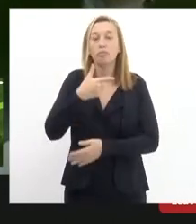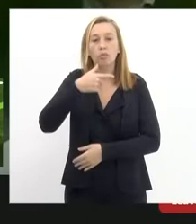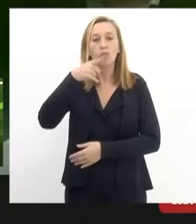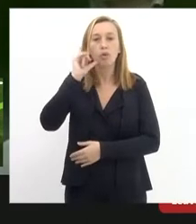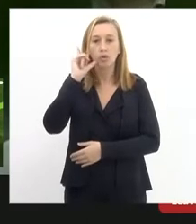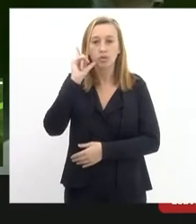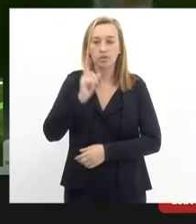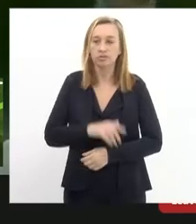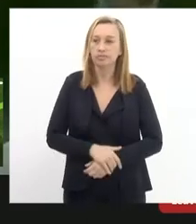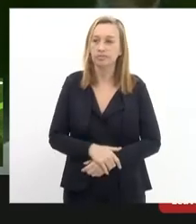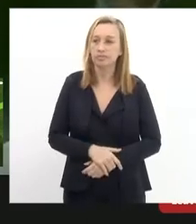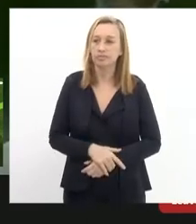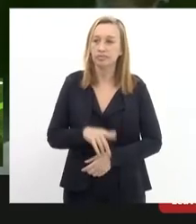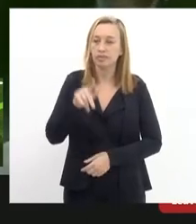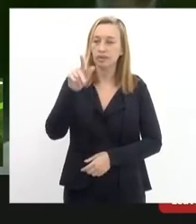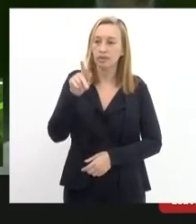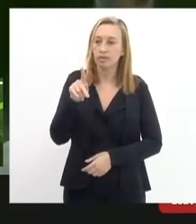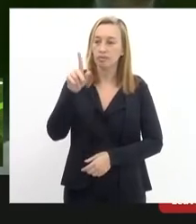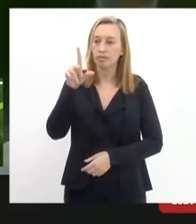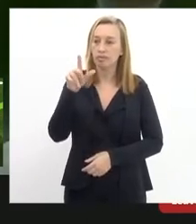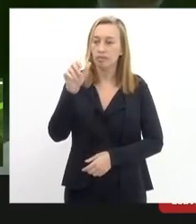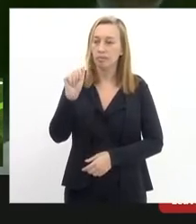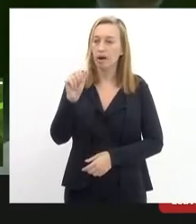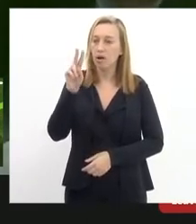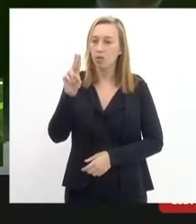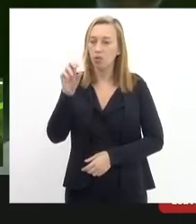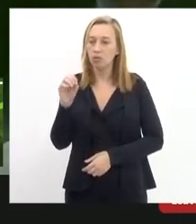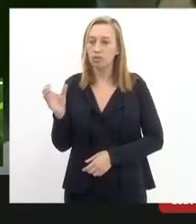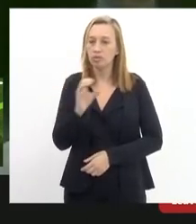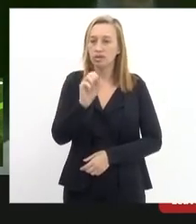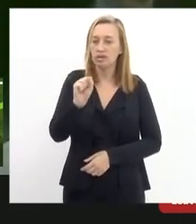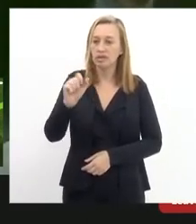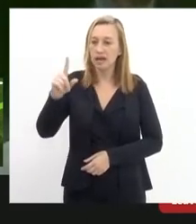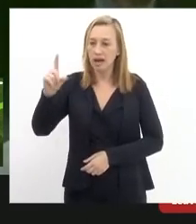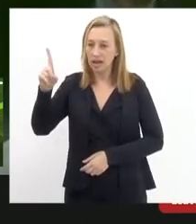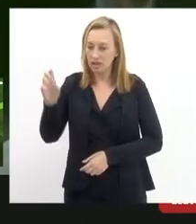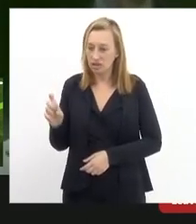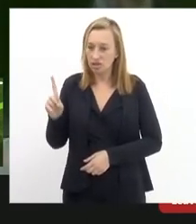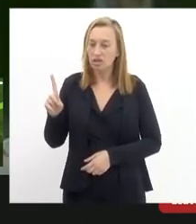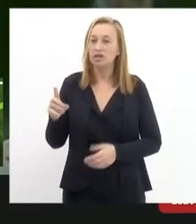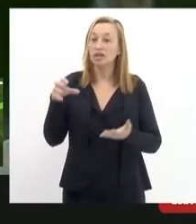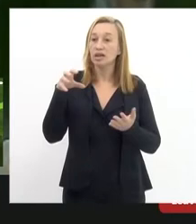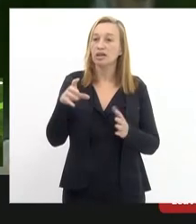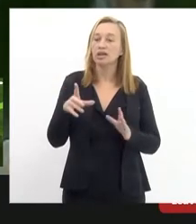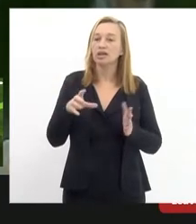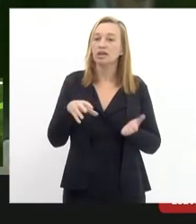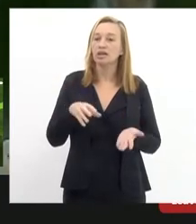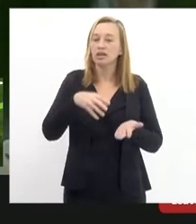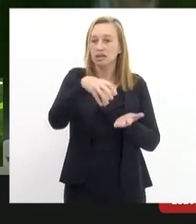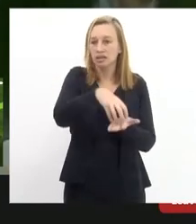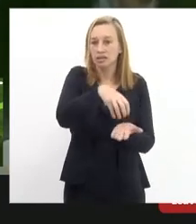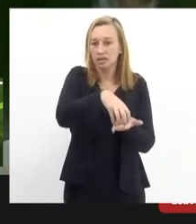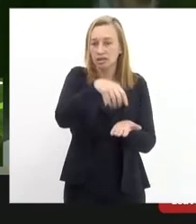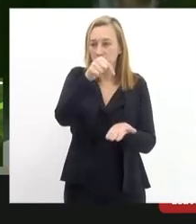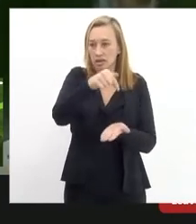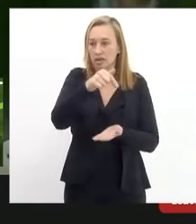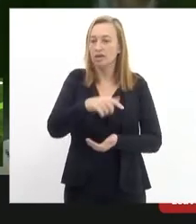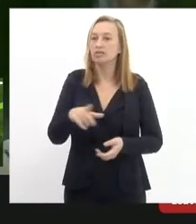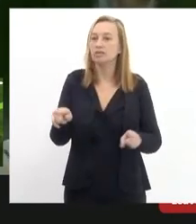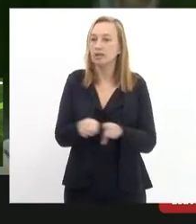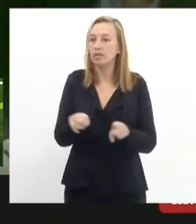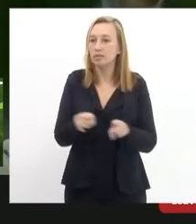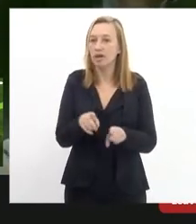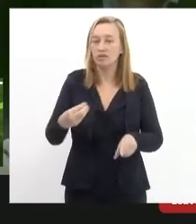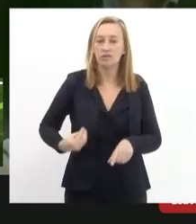com o Paulo Saad aqui na sede da Central em que esteve presente também